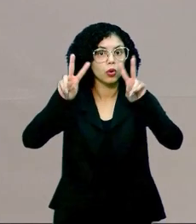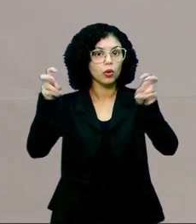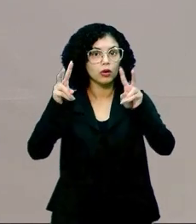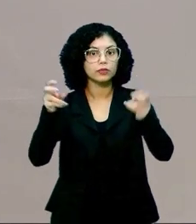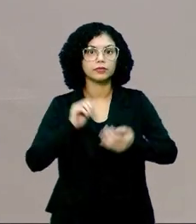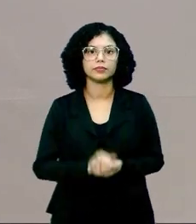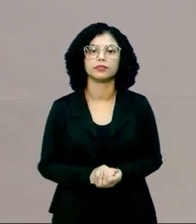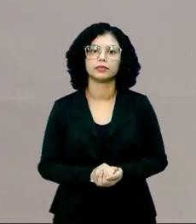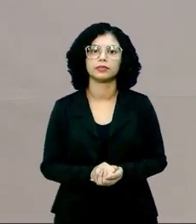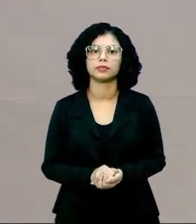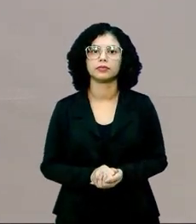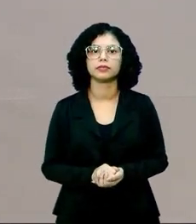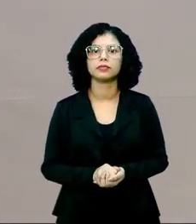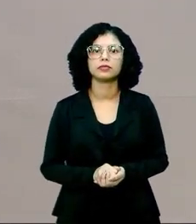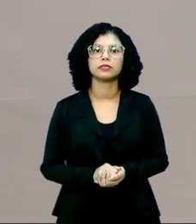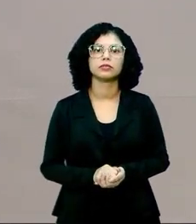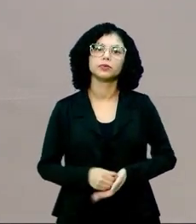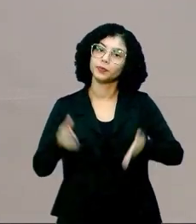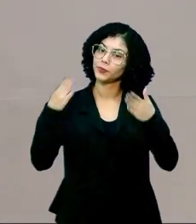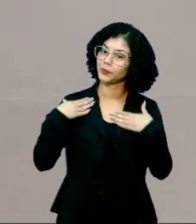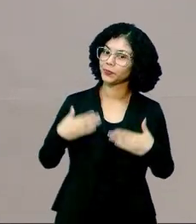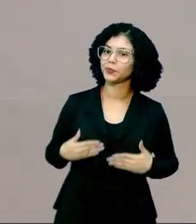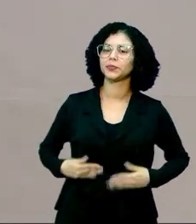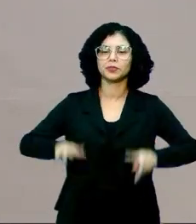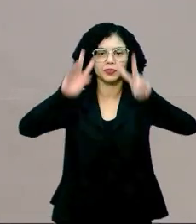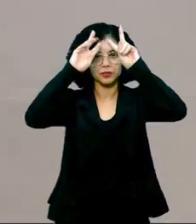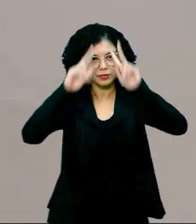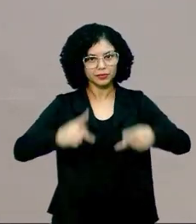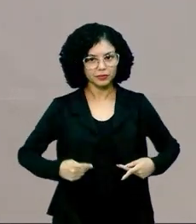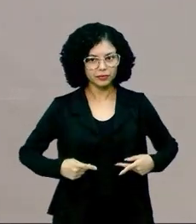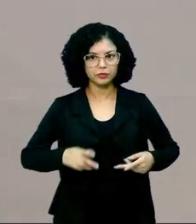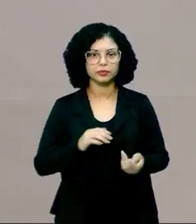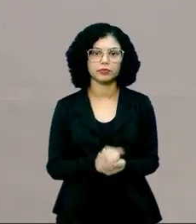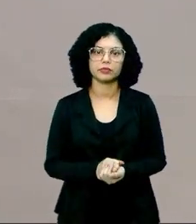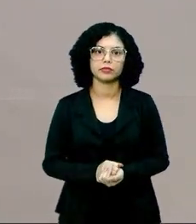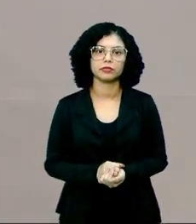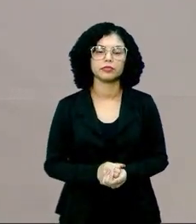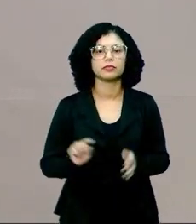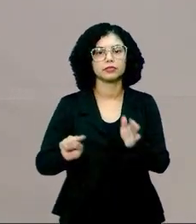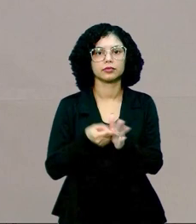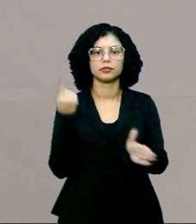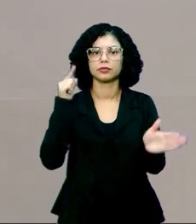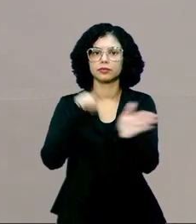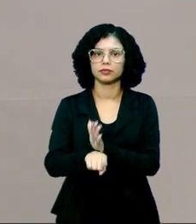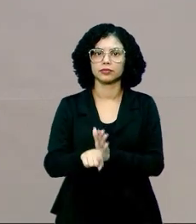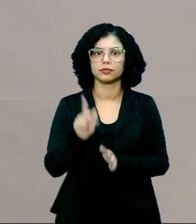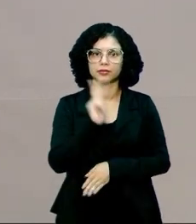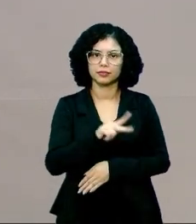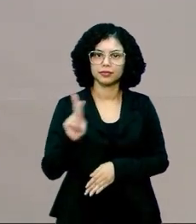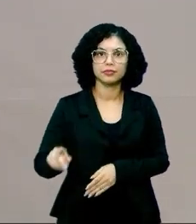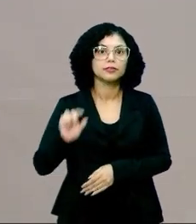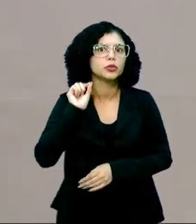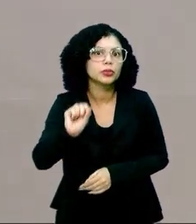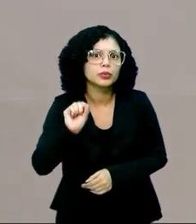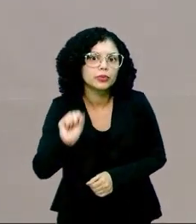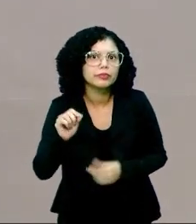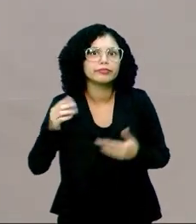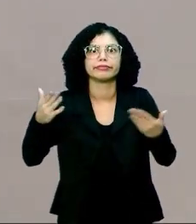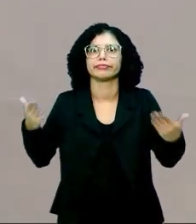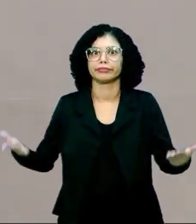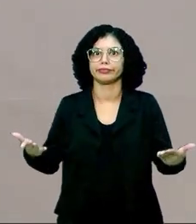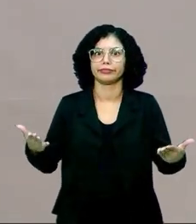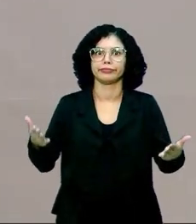aula hoje vai ser sobre fisiologia humana. A primeira pergunta é, professora, o que é